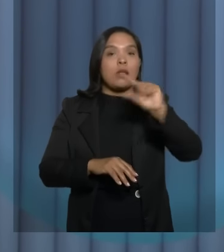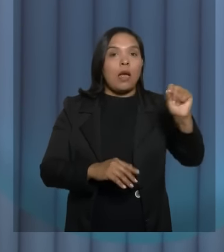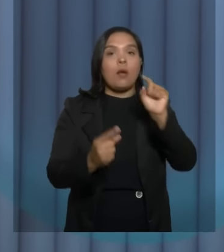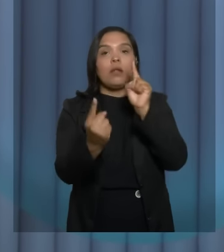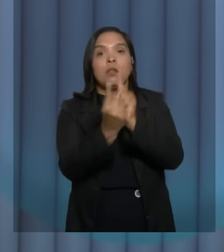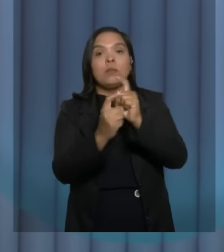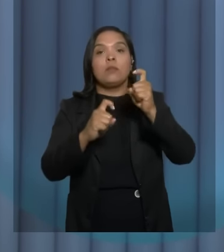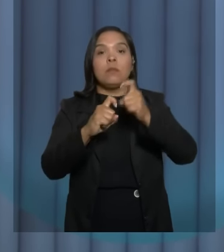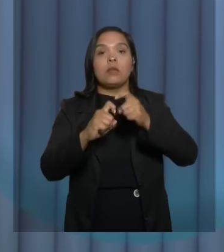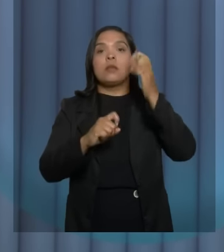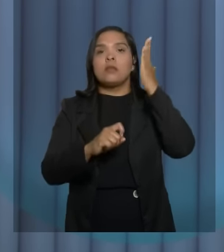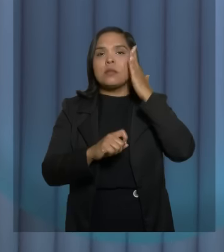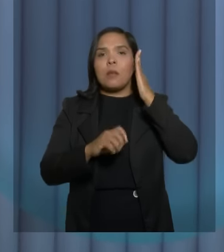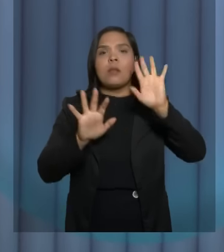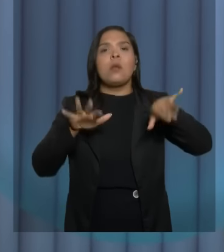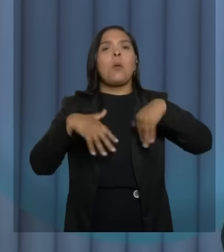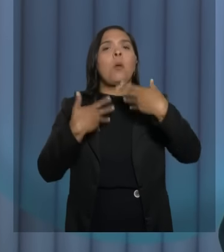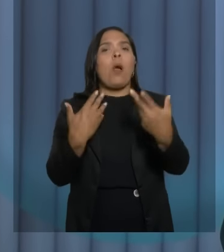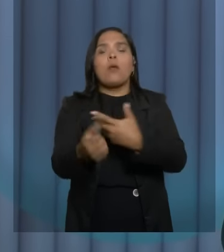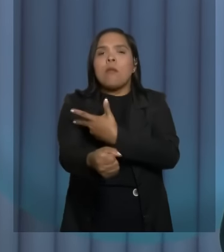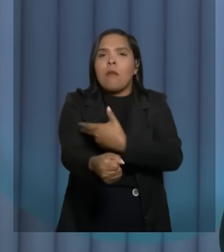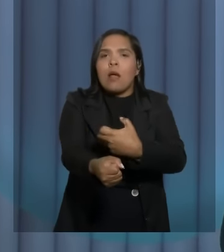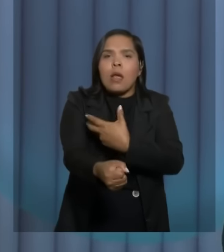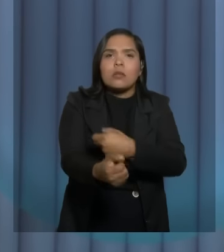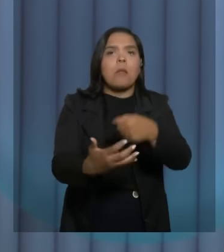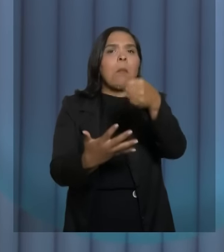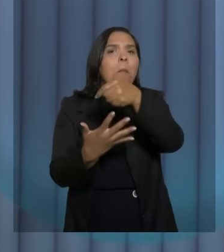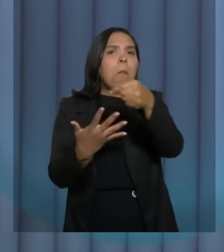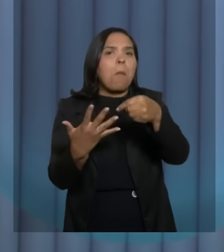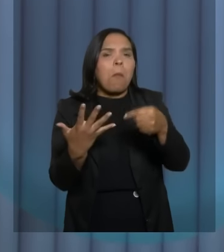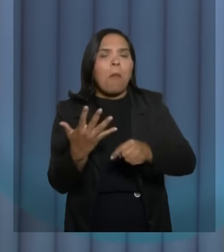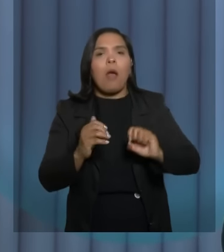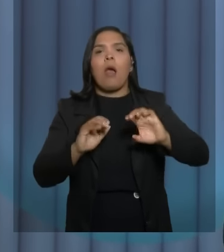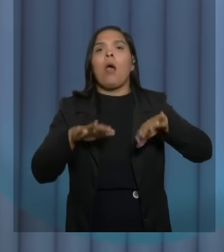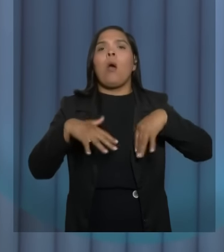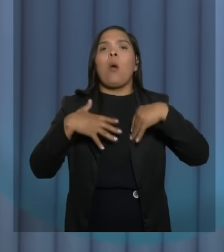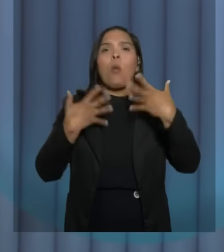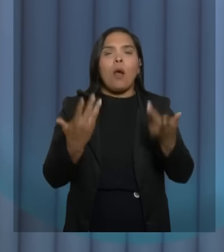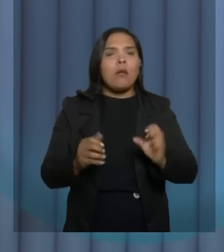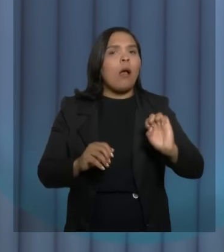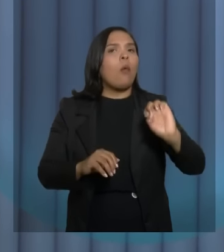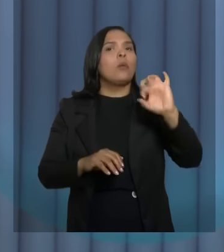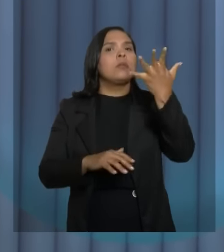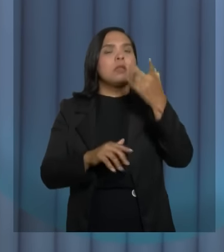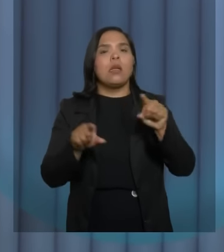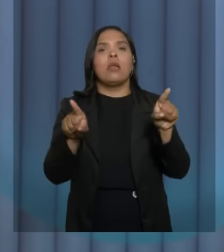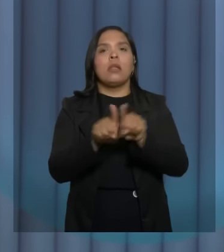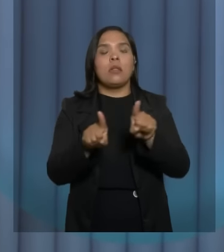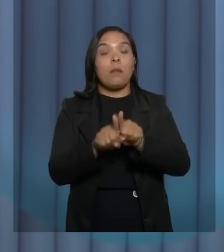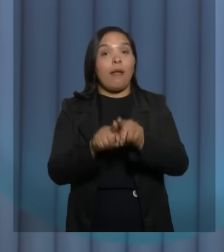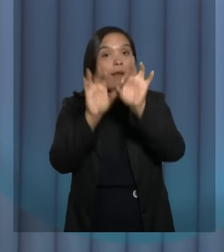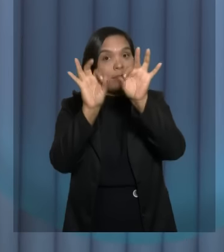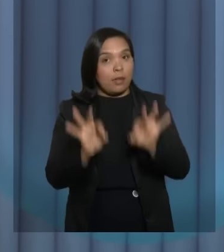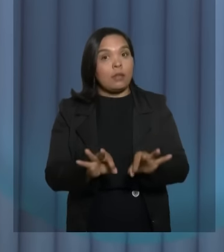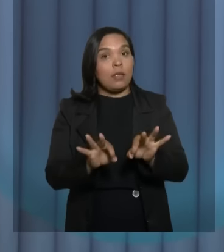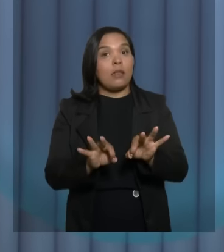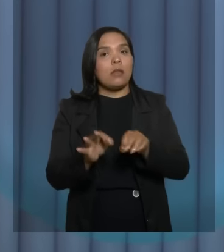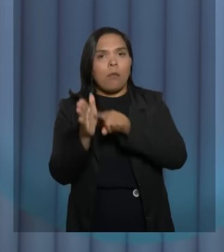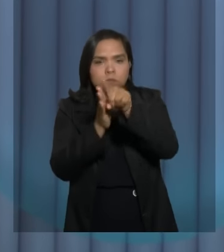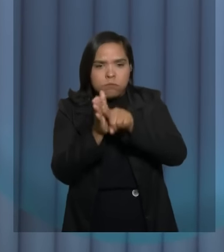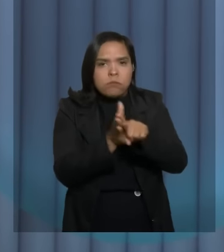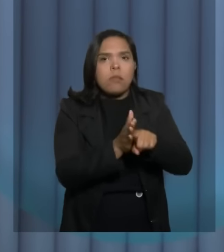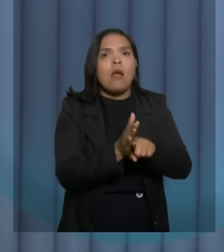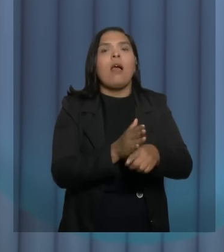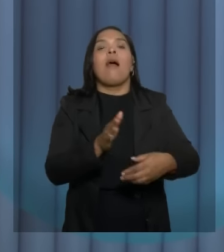médico já sabendo quais são os seus exames, quando é que vai ser executados e tenha uma certeza de que o seu diagnóstico vai